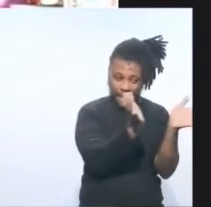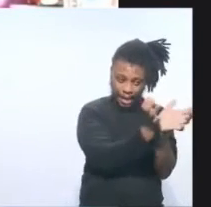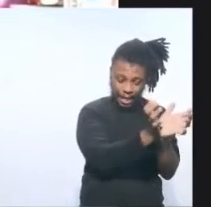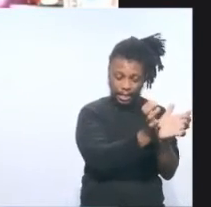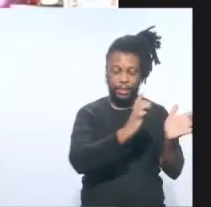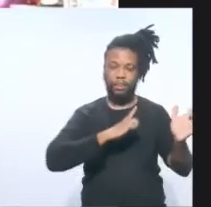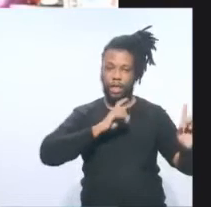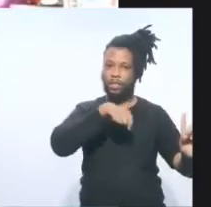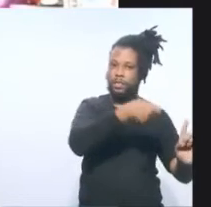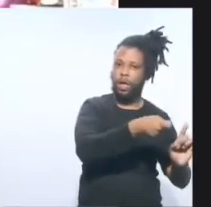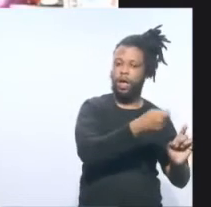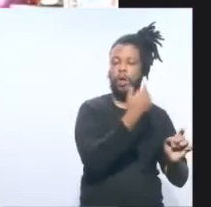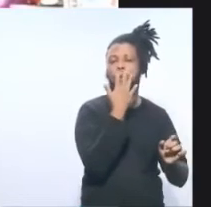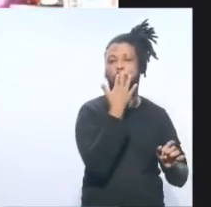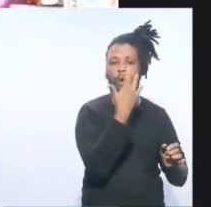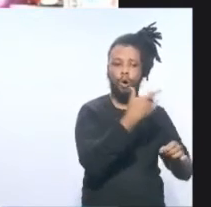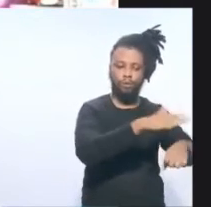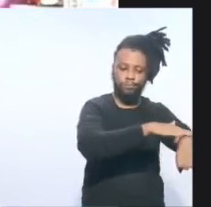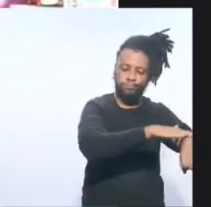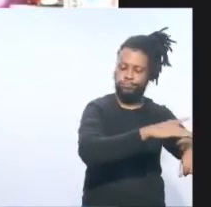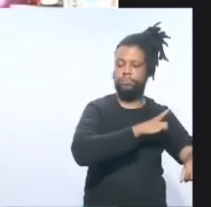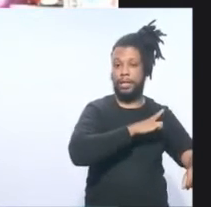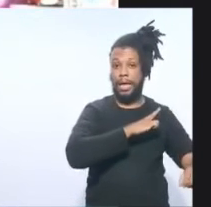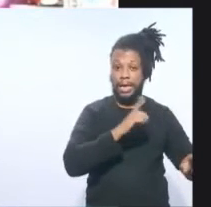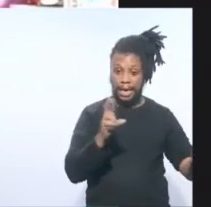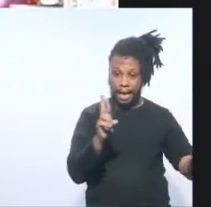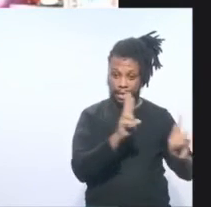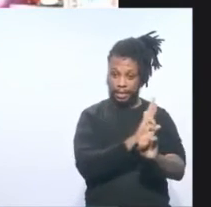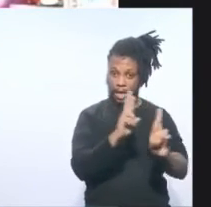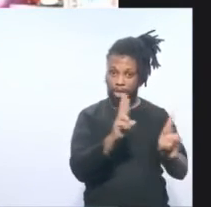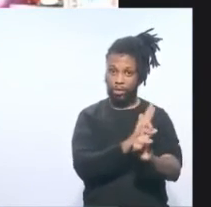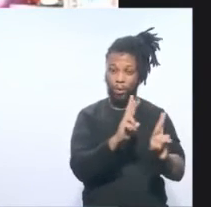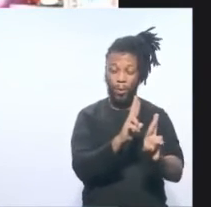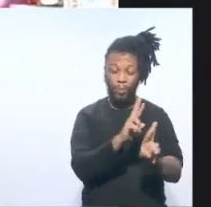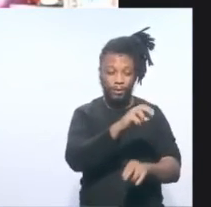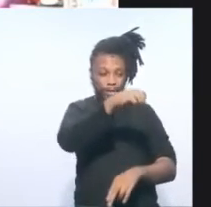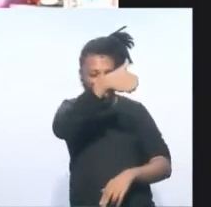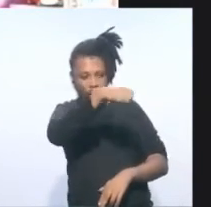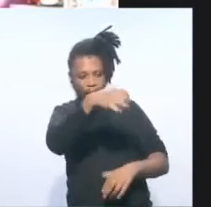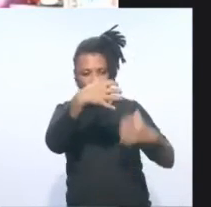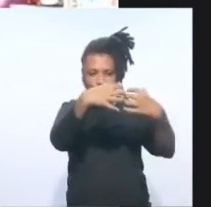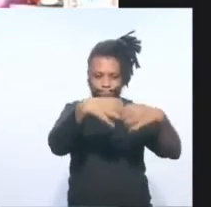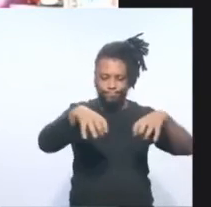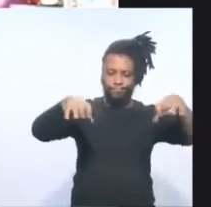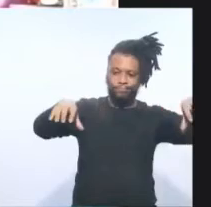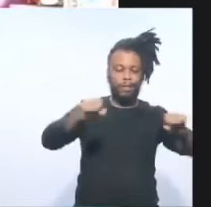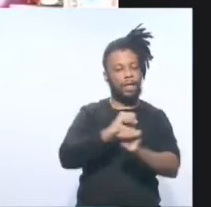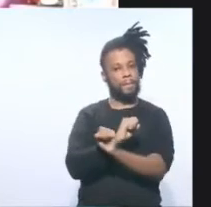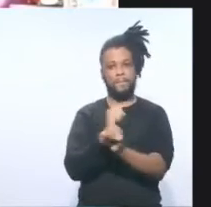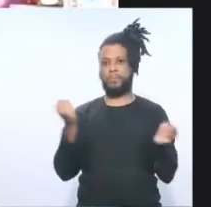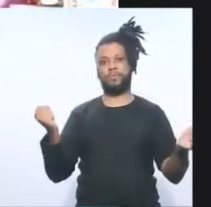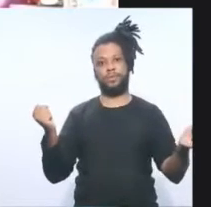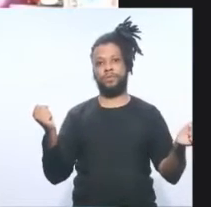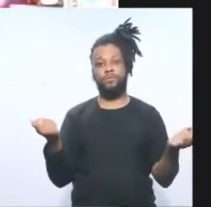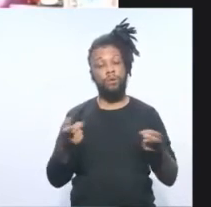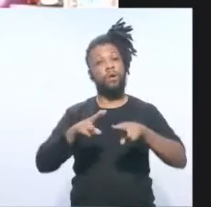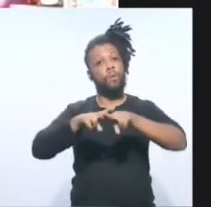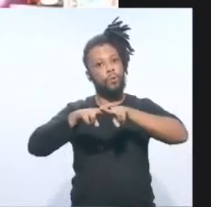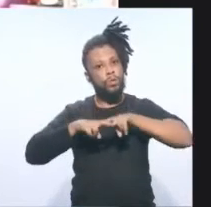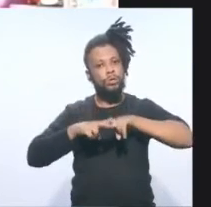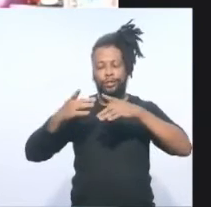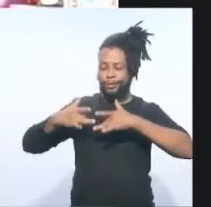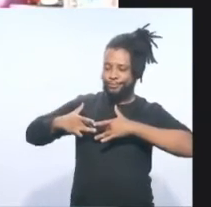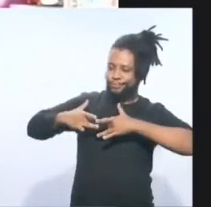essa relação é impossível de ser analisada a partir da sua fragmentação. Portanto, toda a nossa